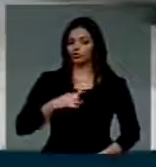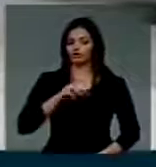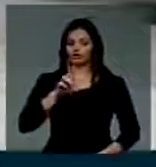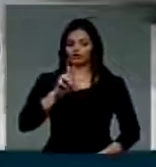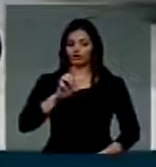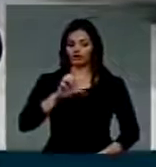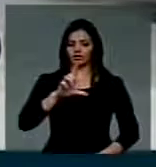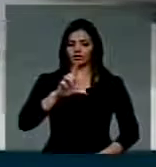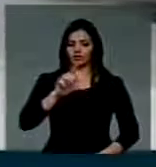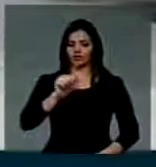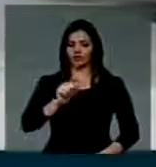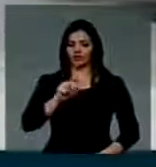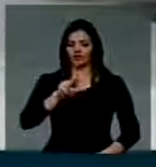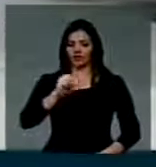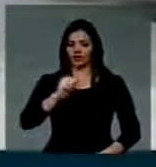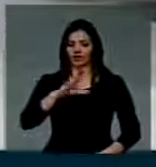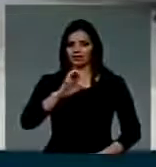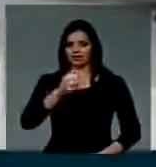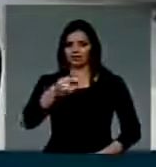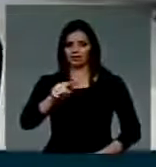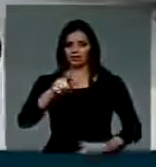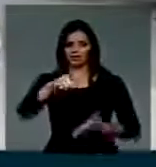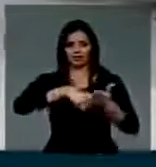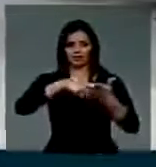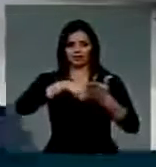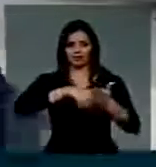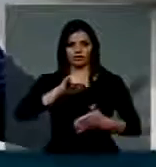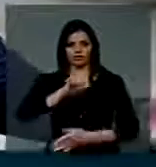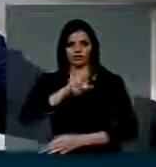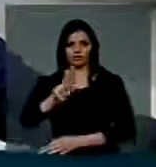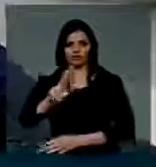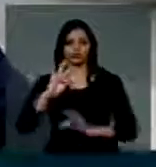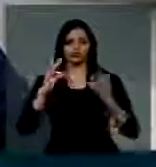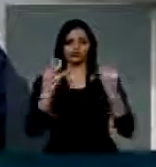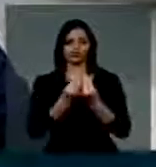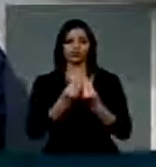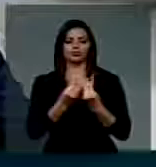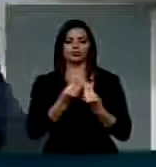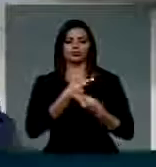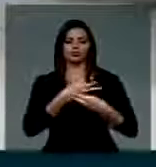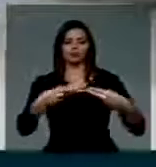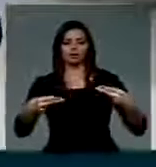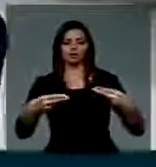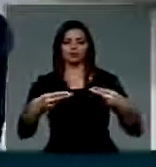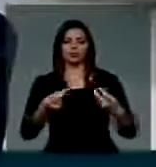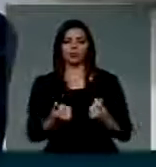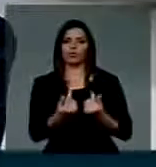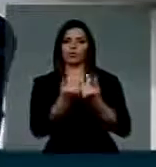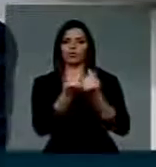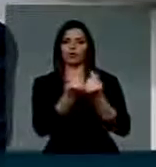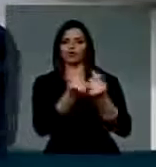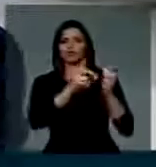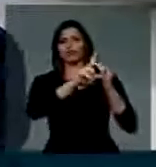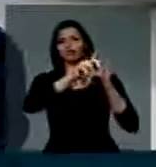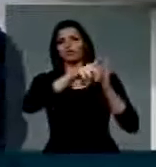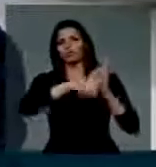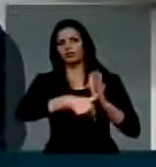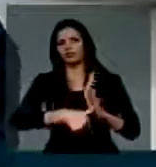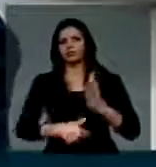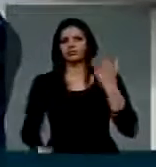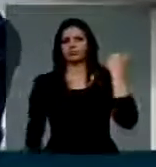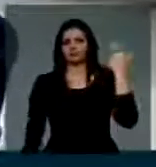de renda, todos esses bens, só com preço defasado. Quando foi agora, em 2010,